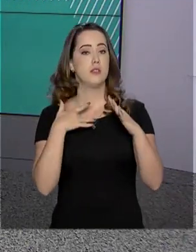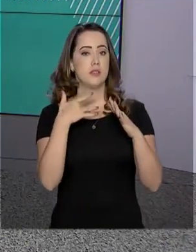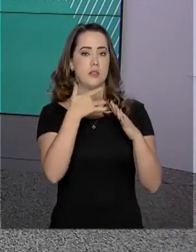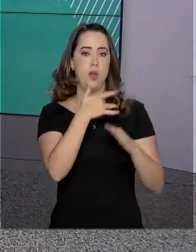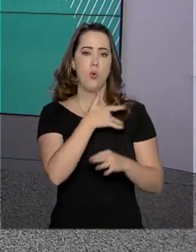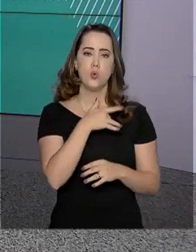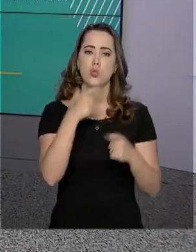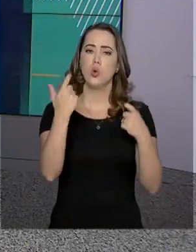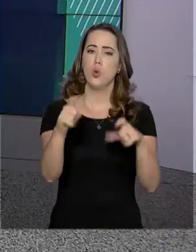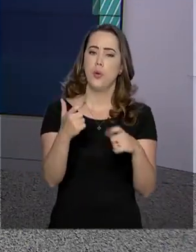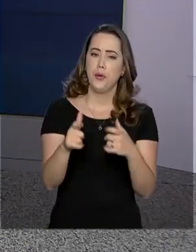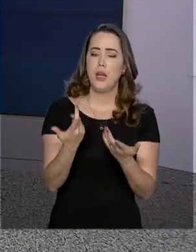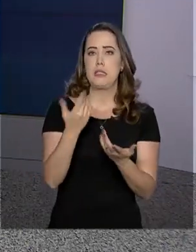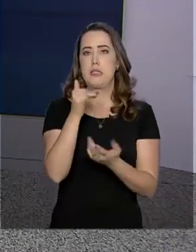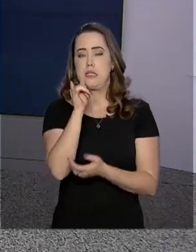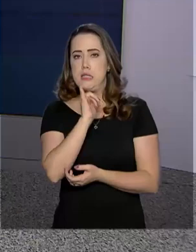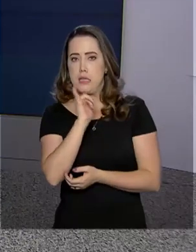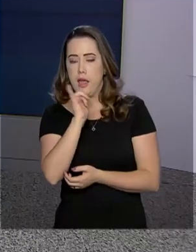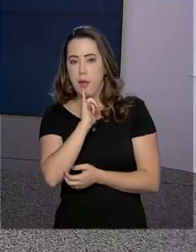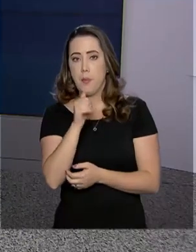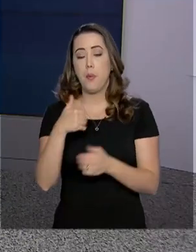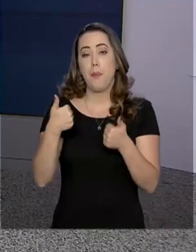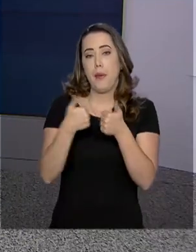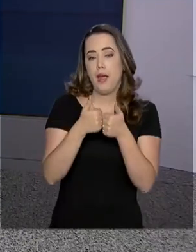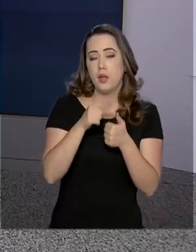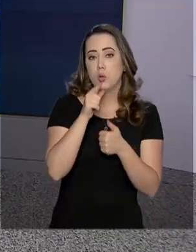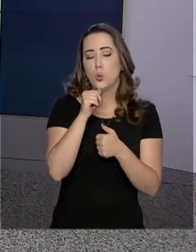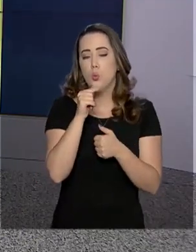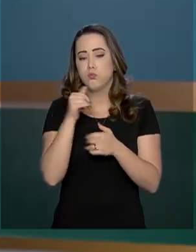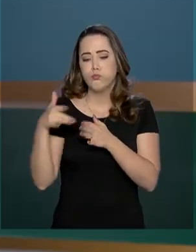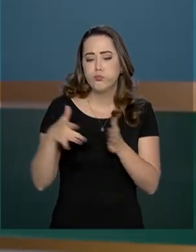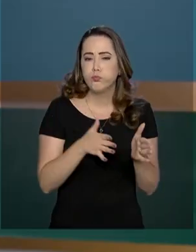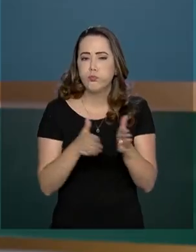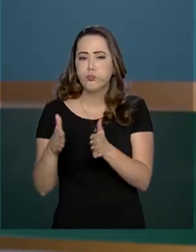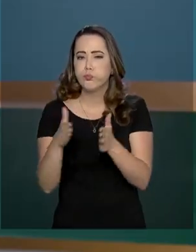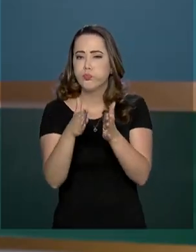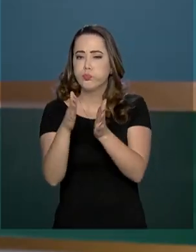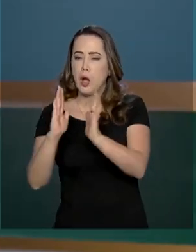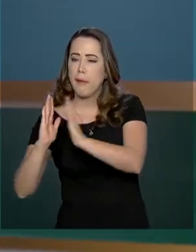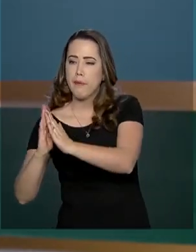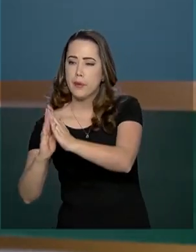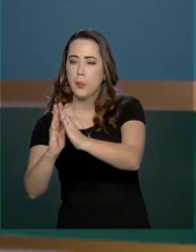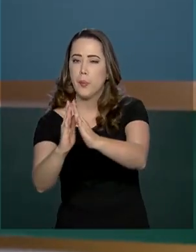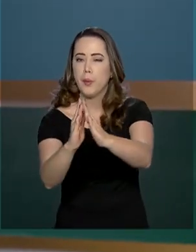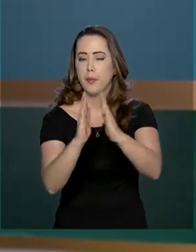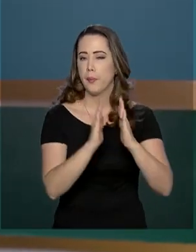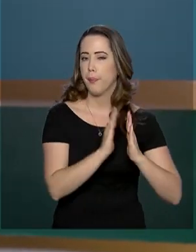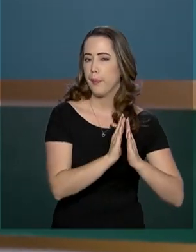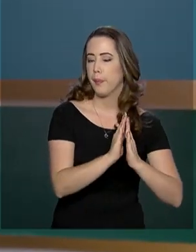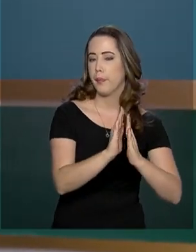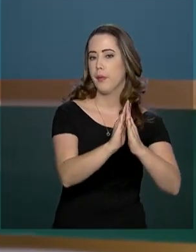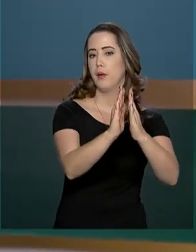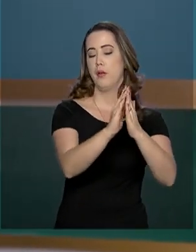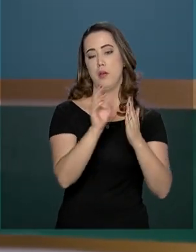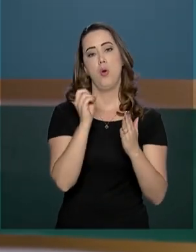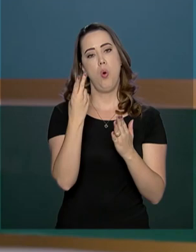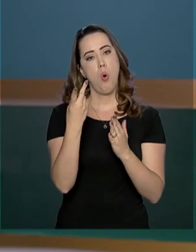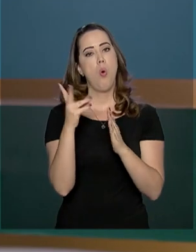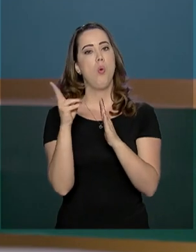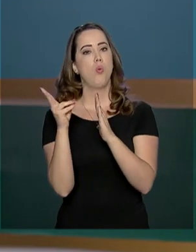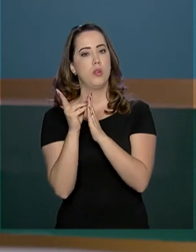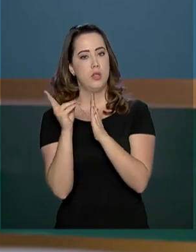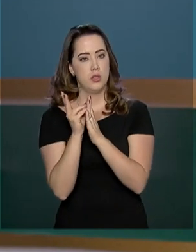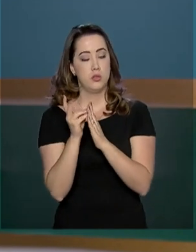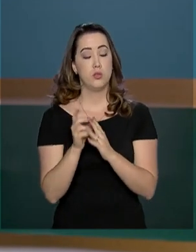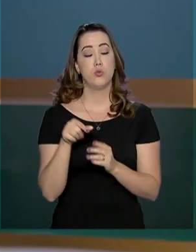que atendem comunidades ribeirinhas, quilombolas e indígenas. Nesta primeira fase, foram selecionados apenas médicos formados e